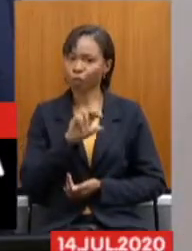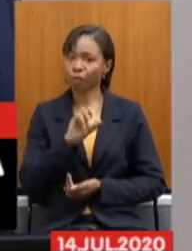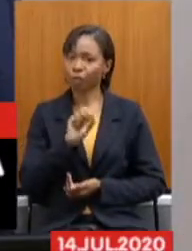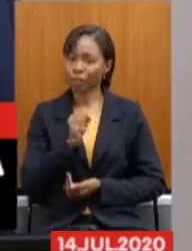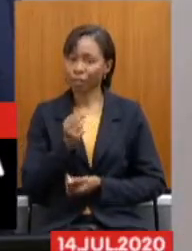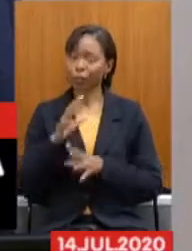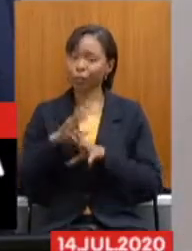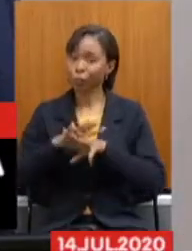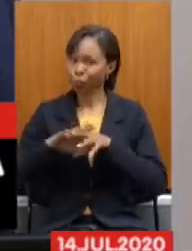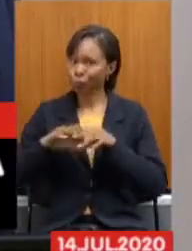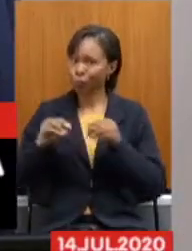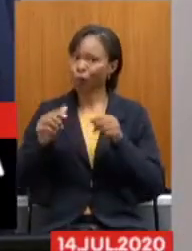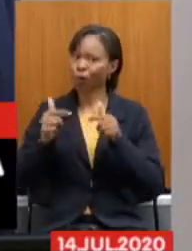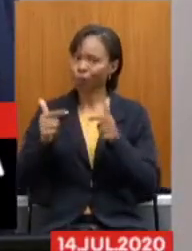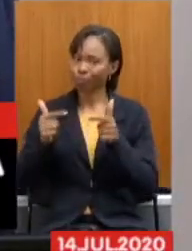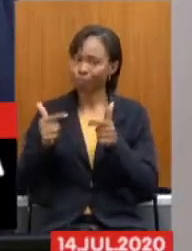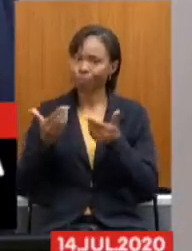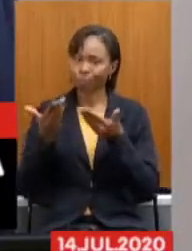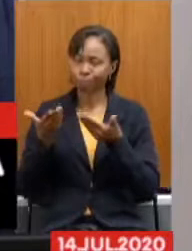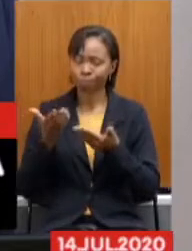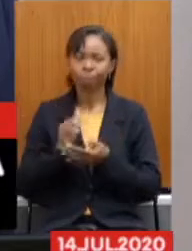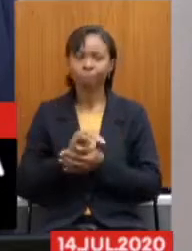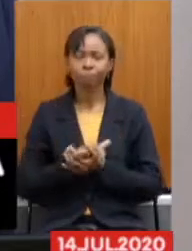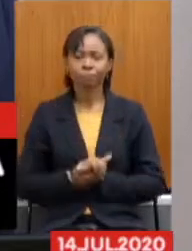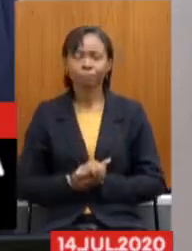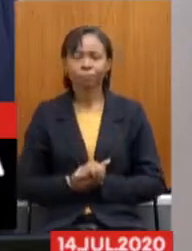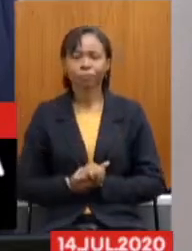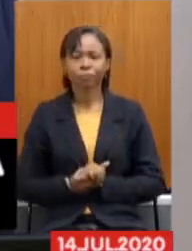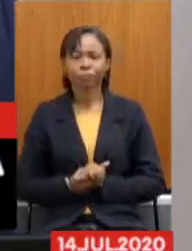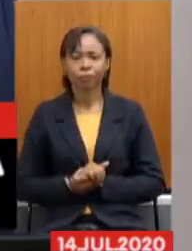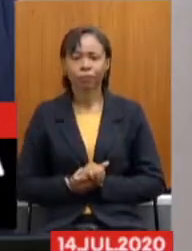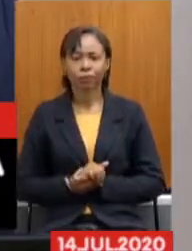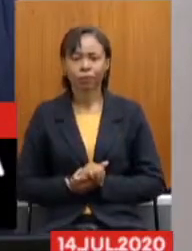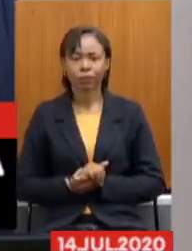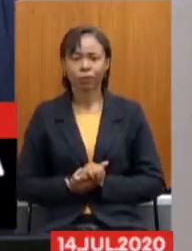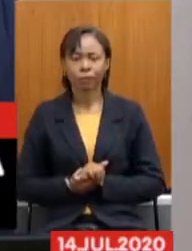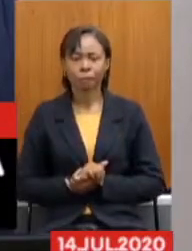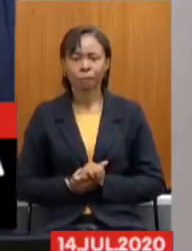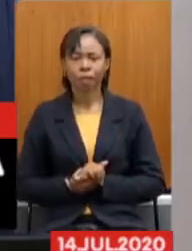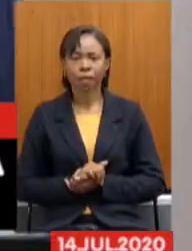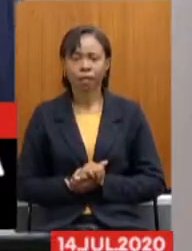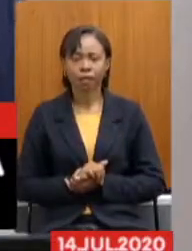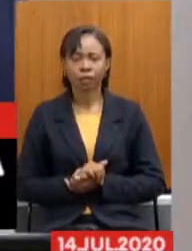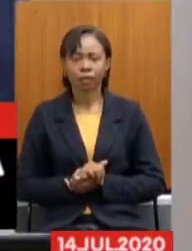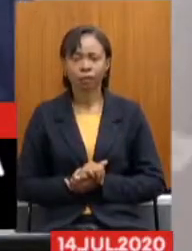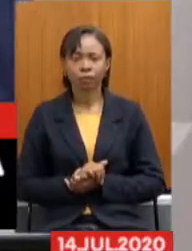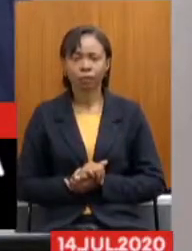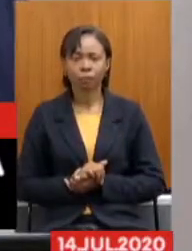Andréia de Jesus, André Quintão, Ana Paula Cirqueira,